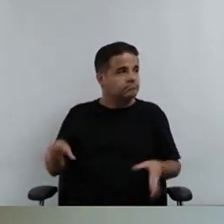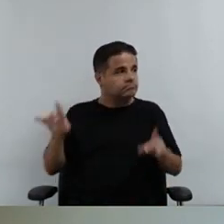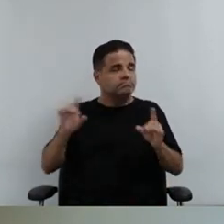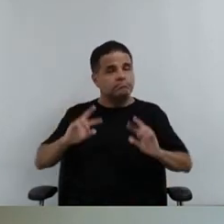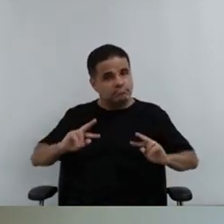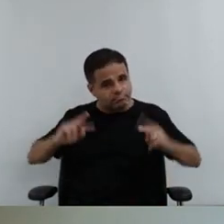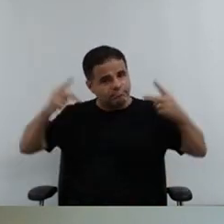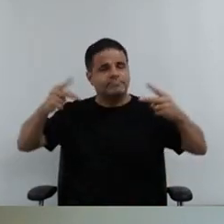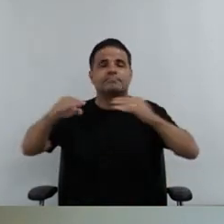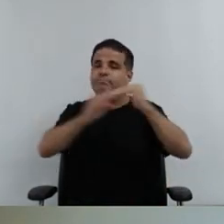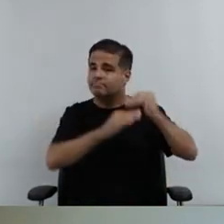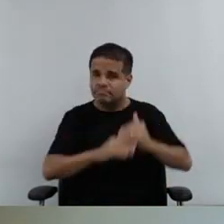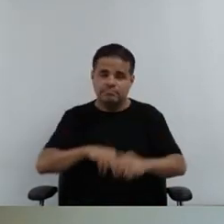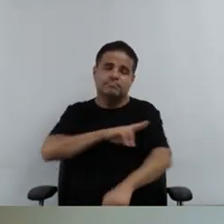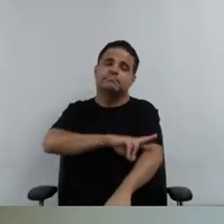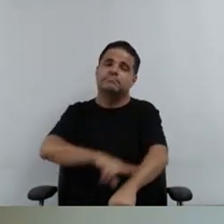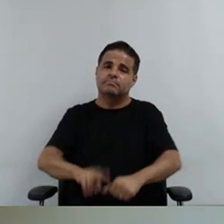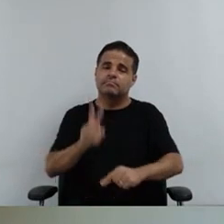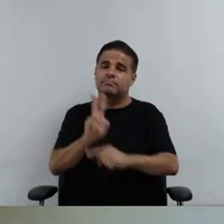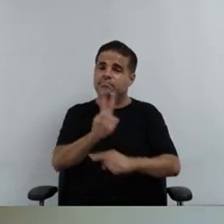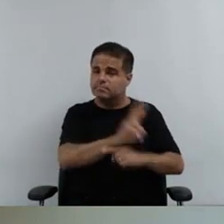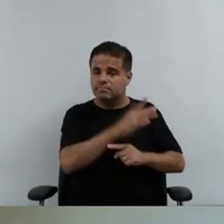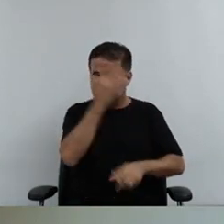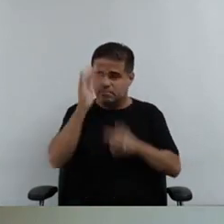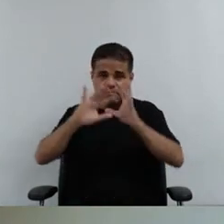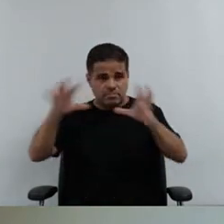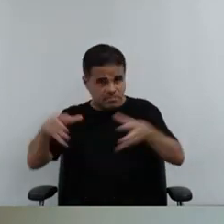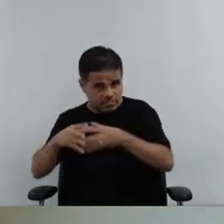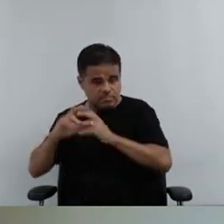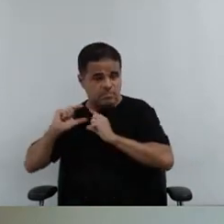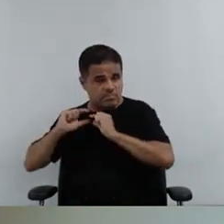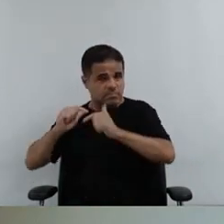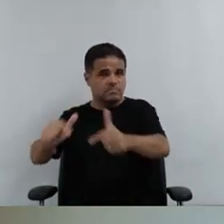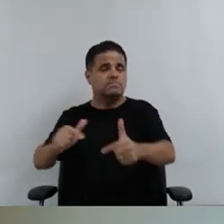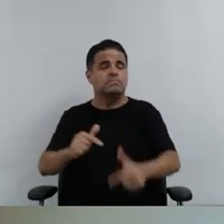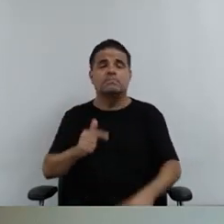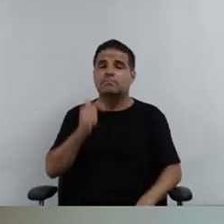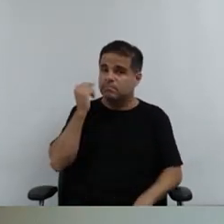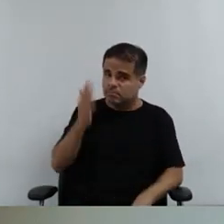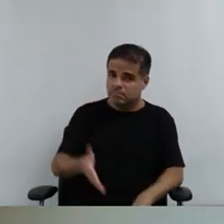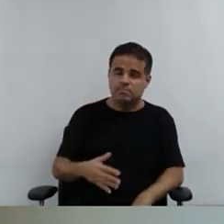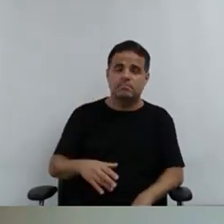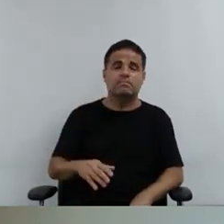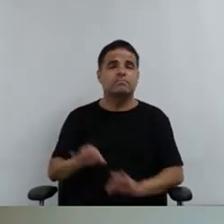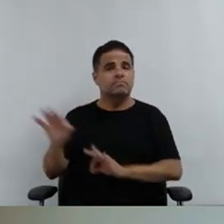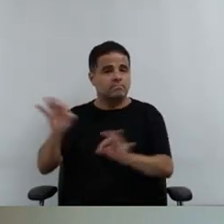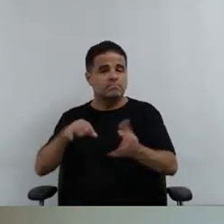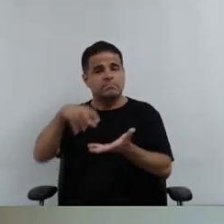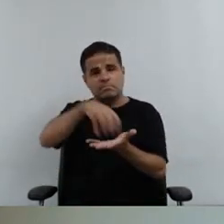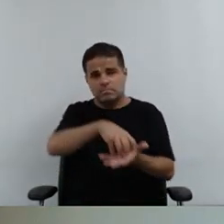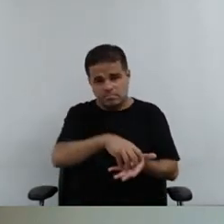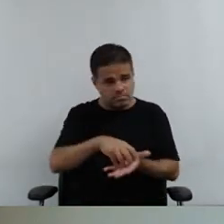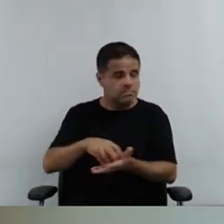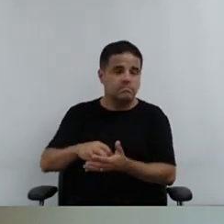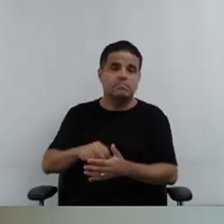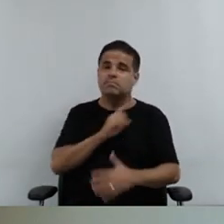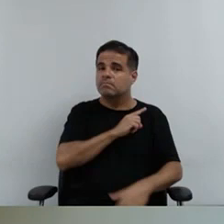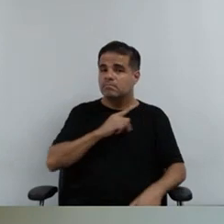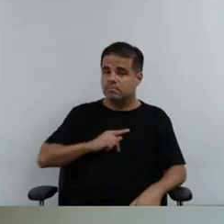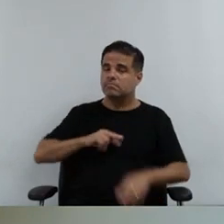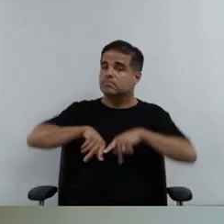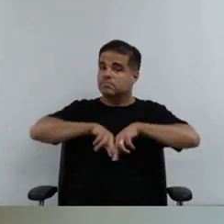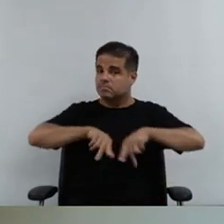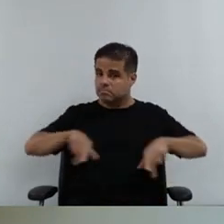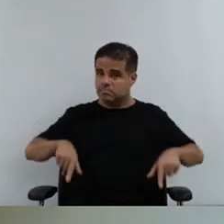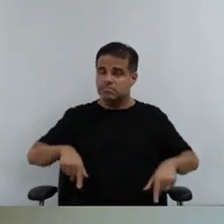promoção da igualdade racial, de defesa dos povos e comunidades tradicionais com a manutenção do núcleo de defesa da diversidade